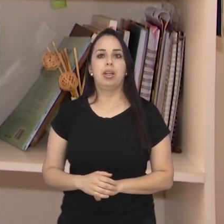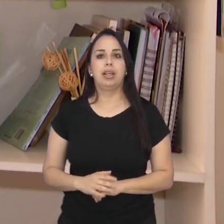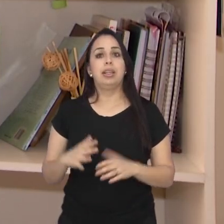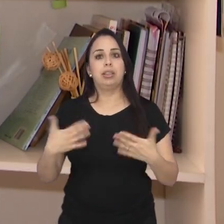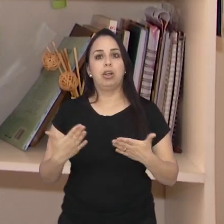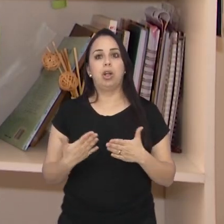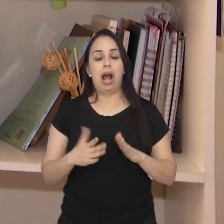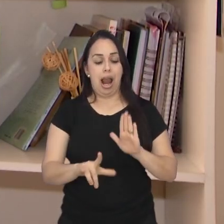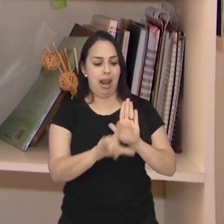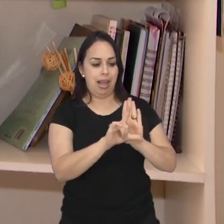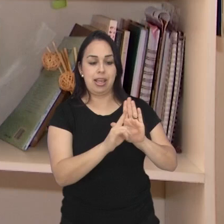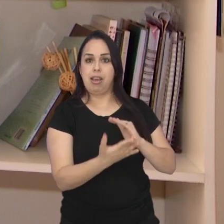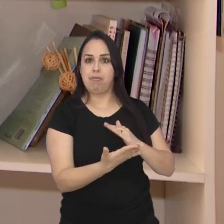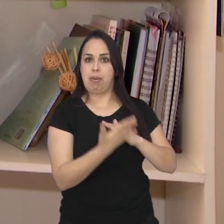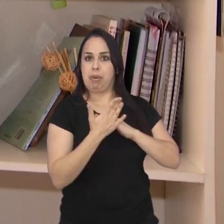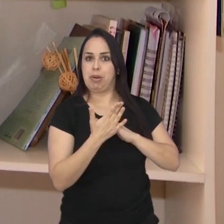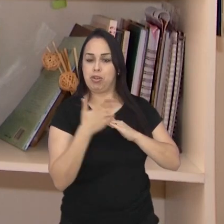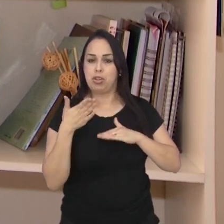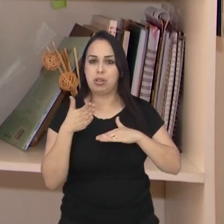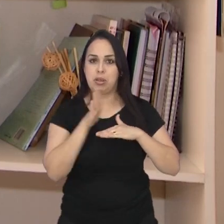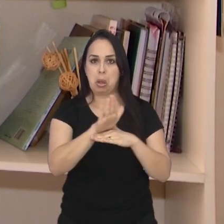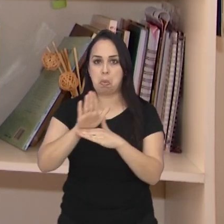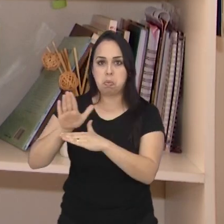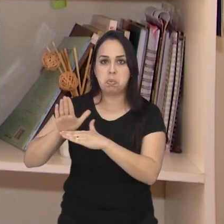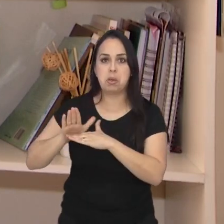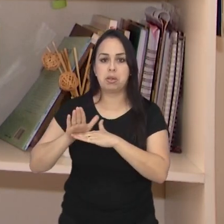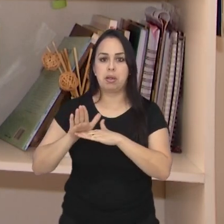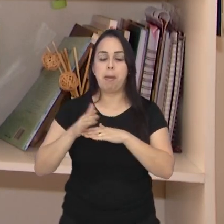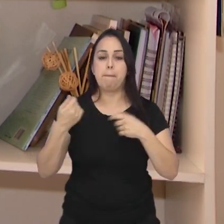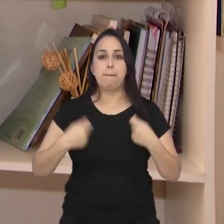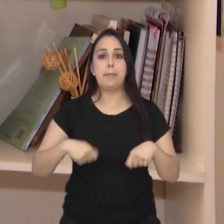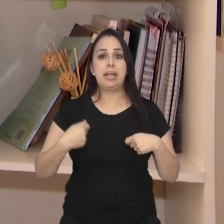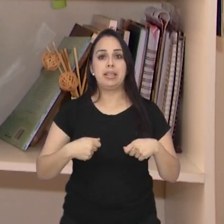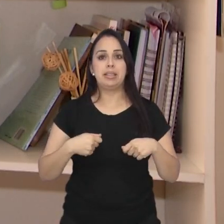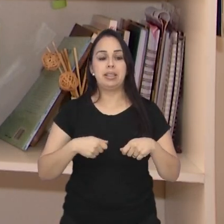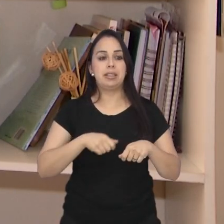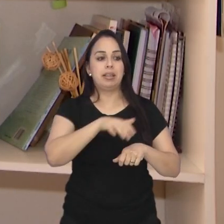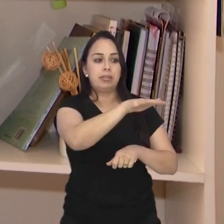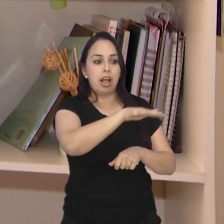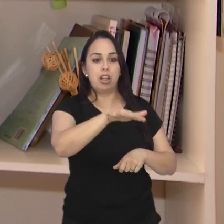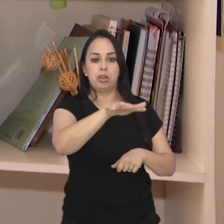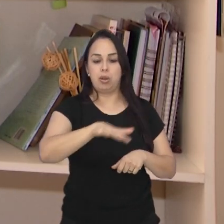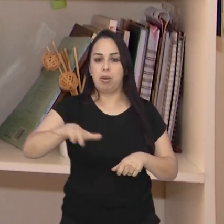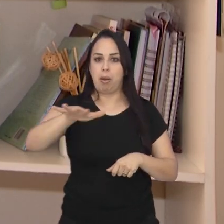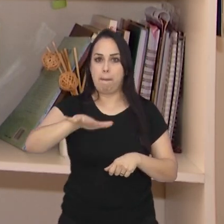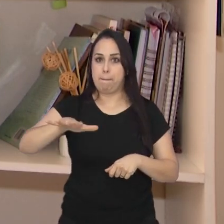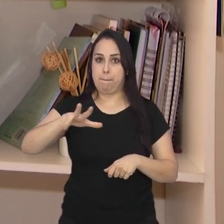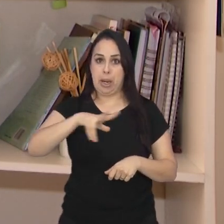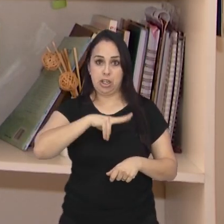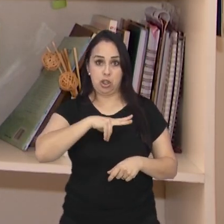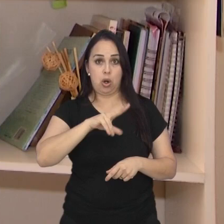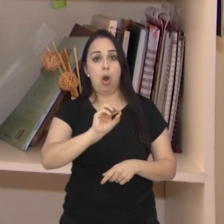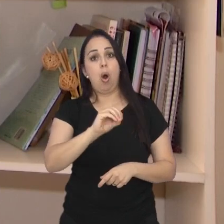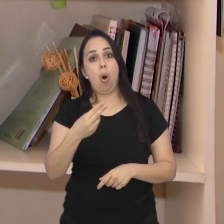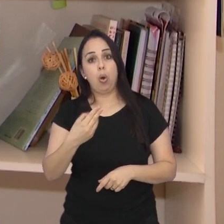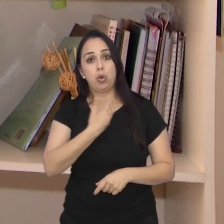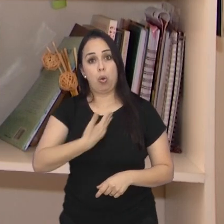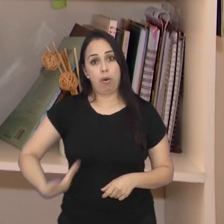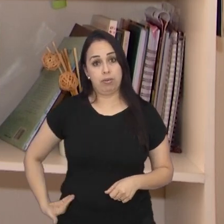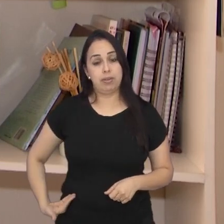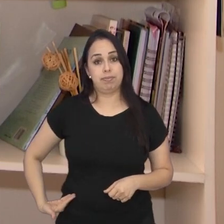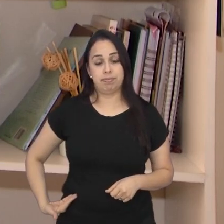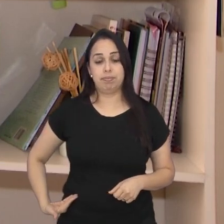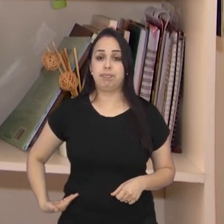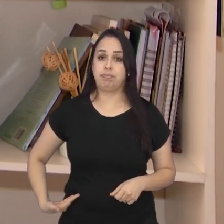Toda lei que vem para beneficiar o munícipe, ele tem que abranger todos os setores, sejam privados ou públicos.